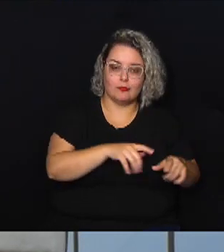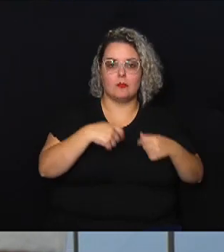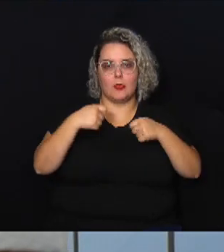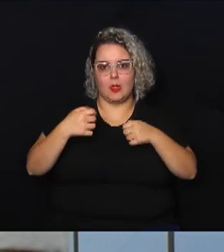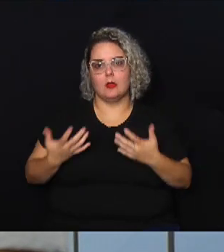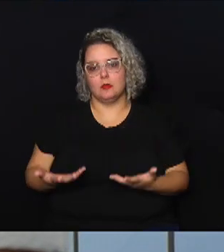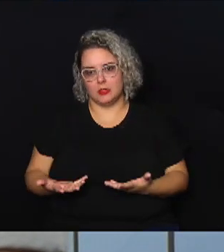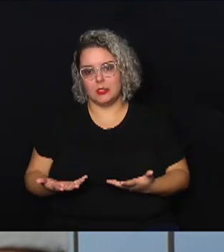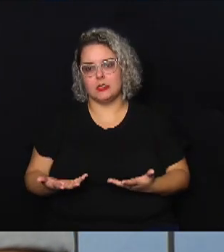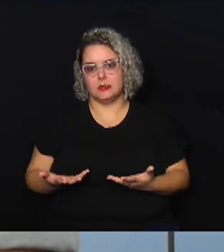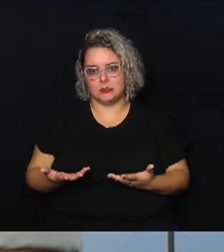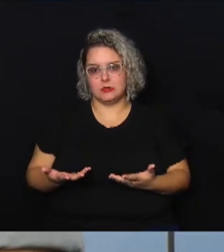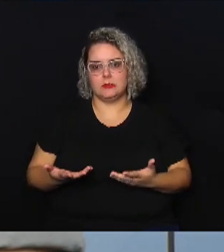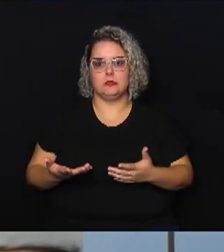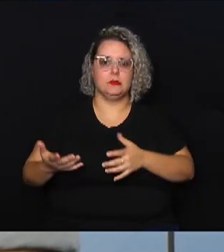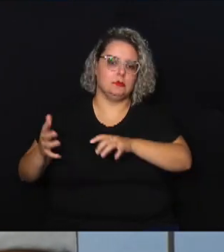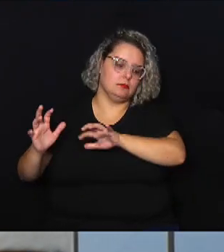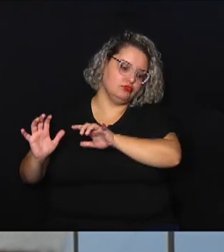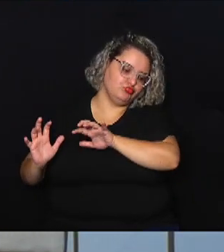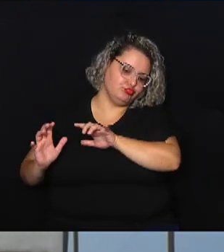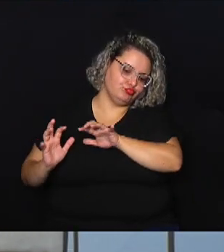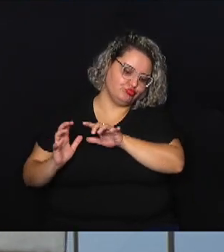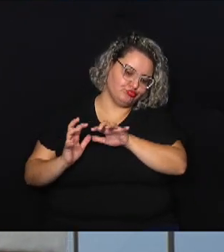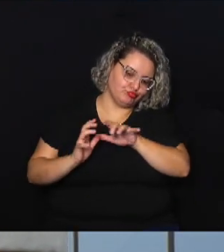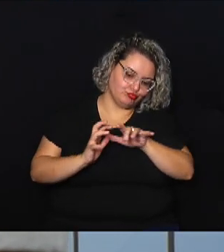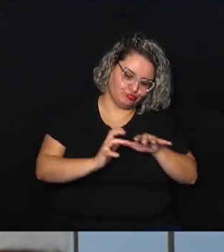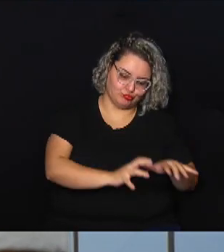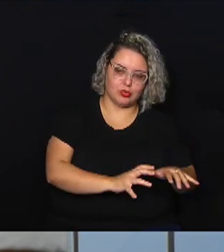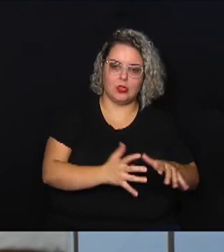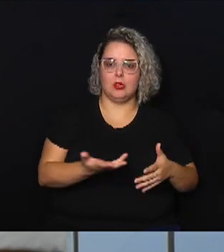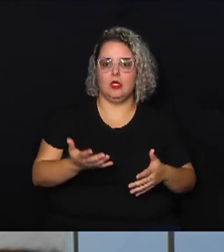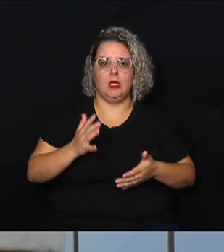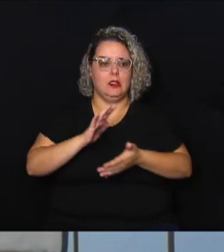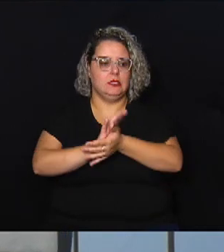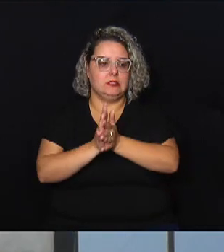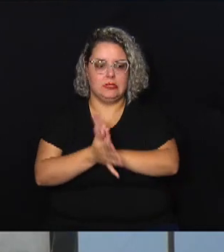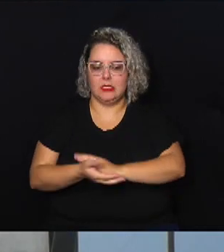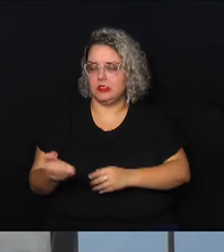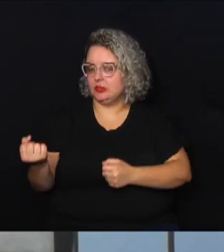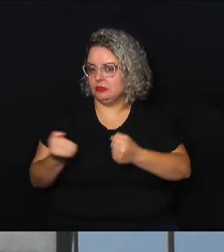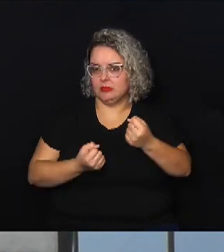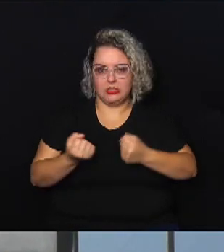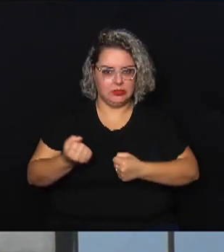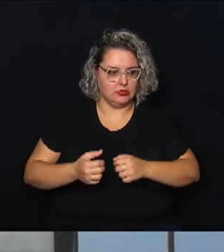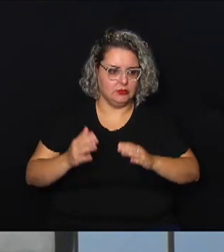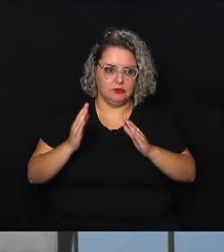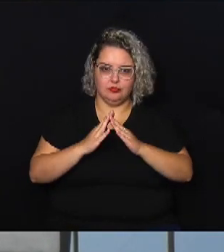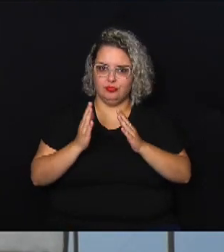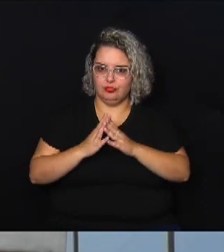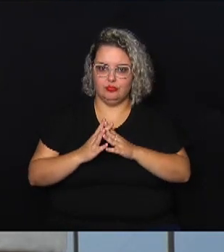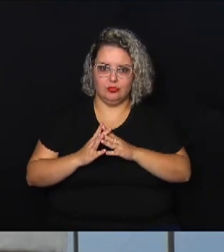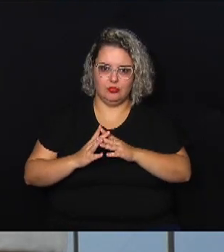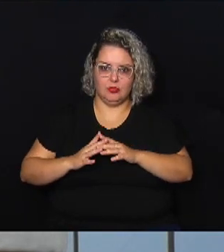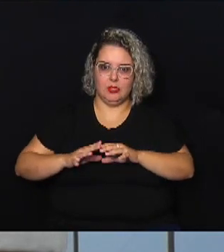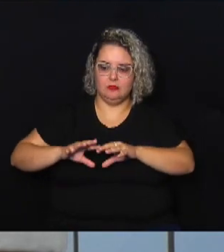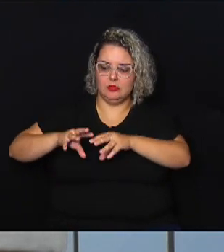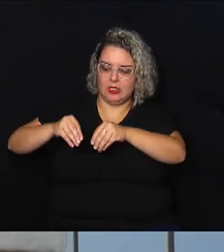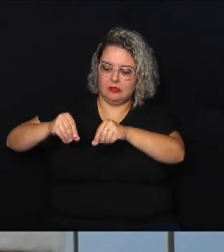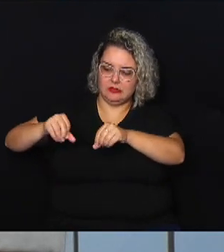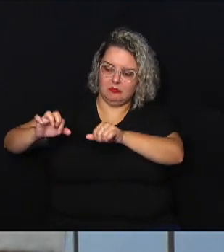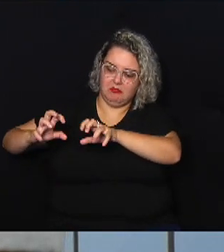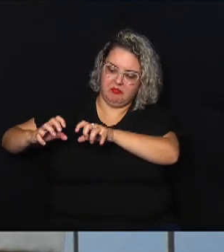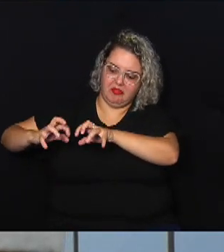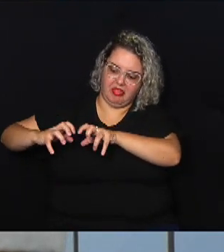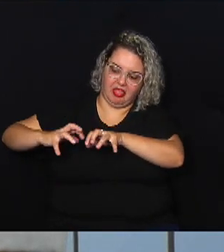vitimando pessoas ou estragando bens, residências, veículos. Então aqui em Campinas, felizmente, são raros esses casos,